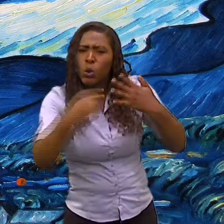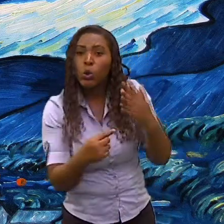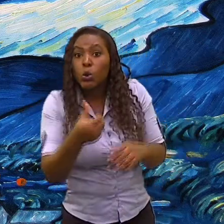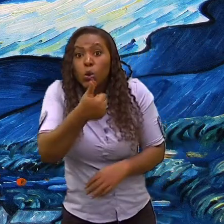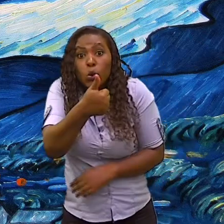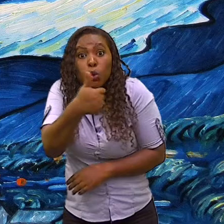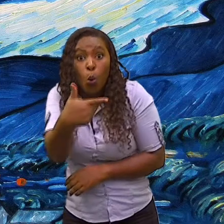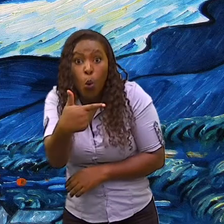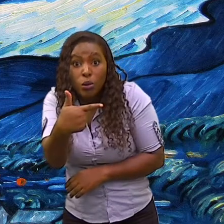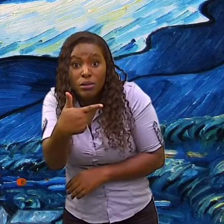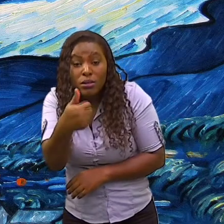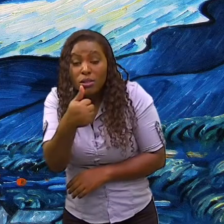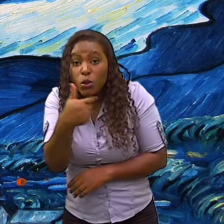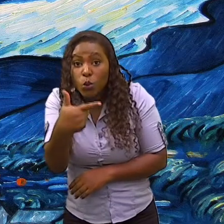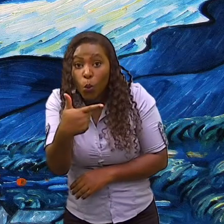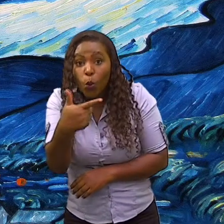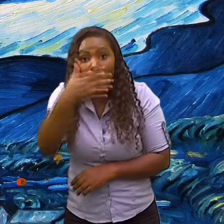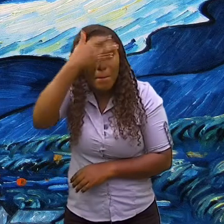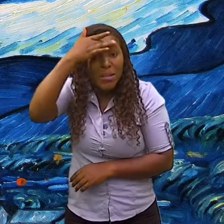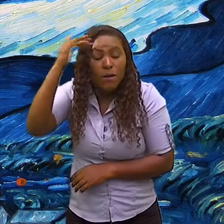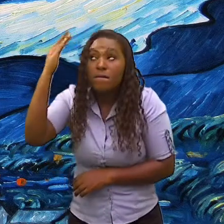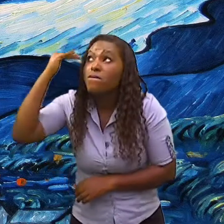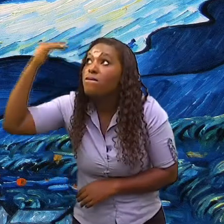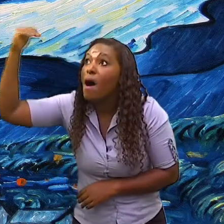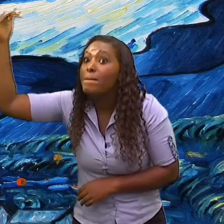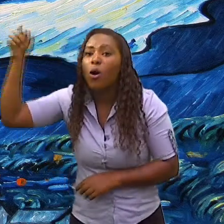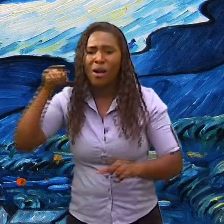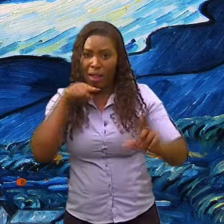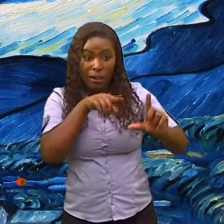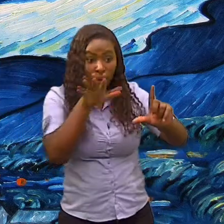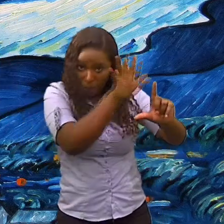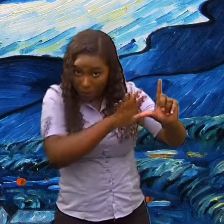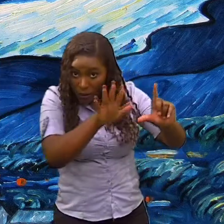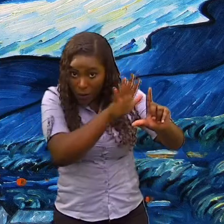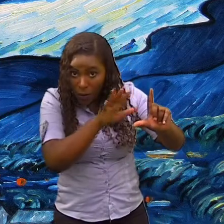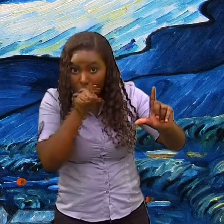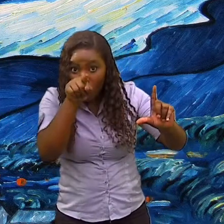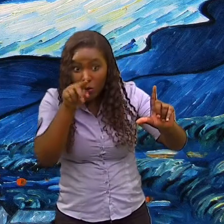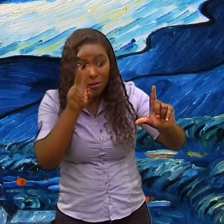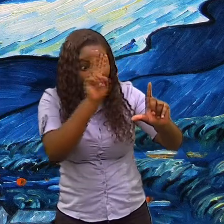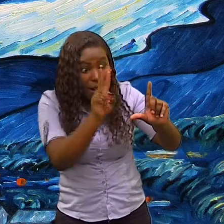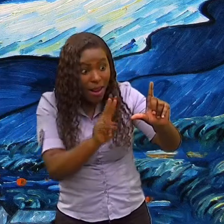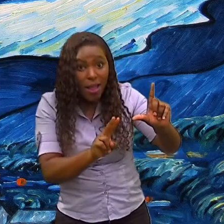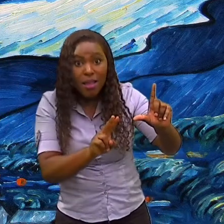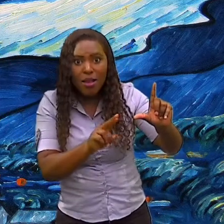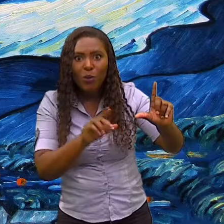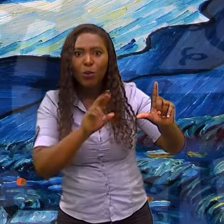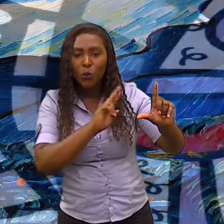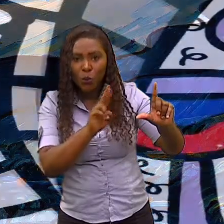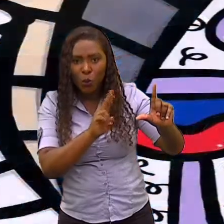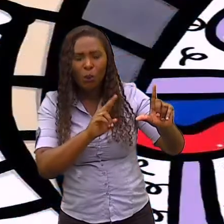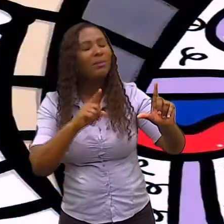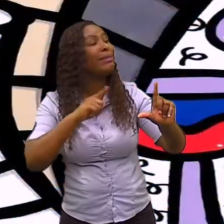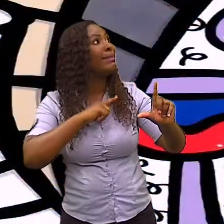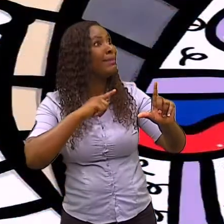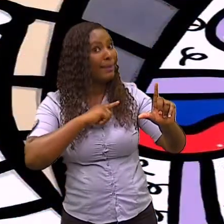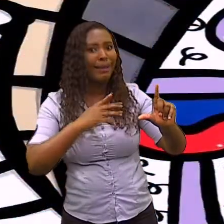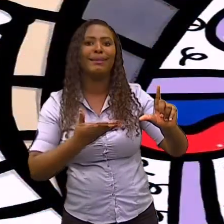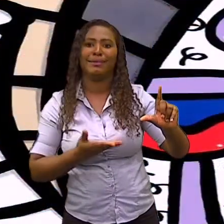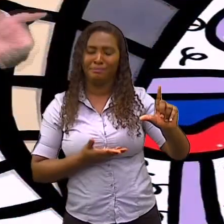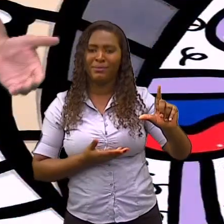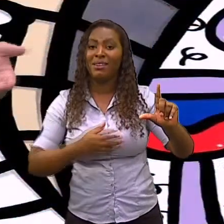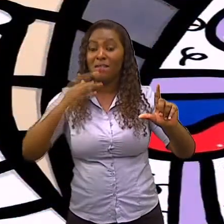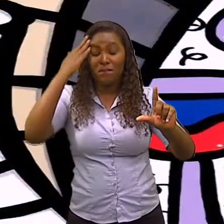muitos outros que fizeram parte desse movimento. E nós, por último, nós podemos